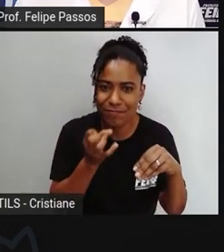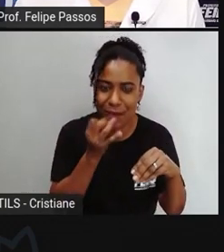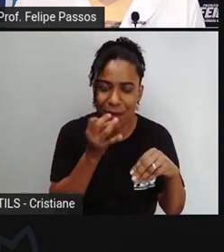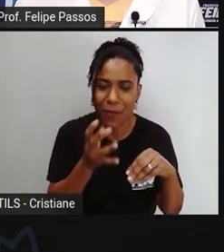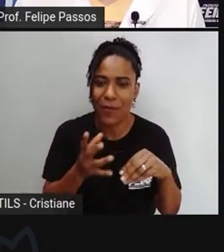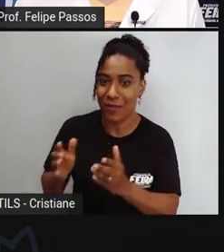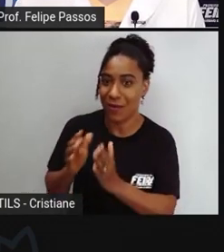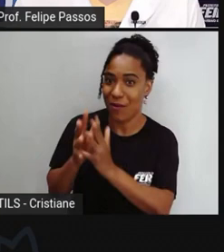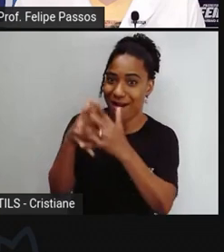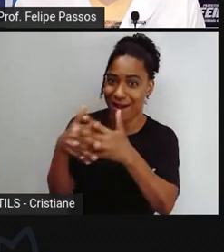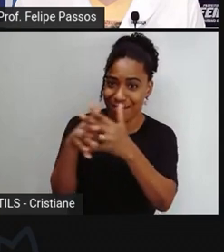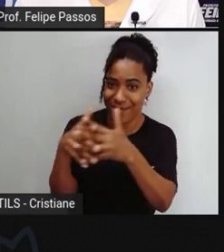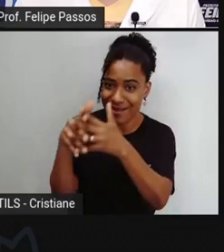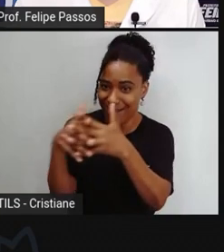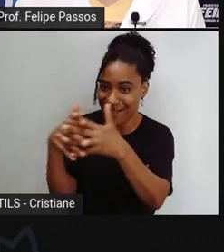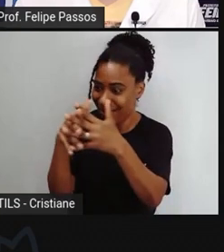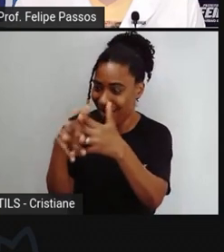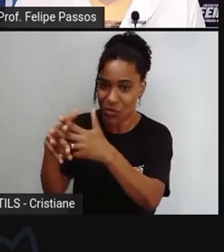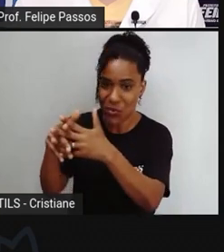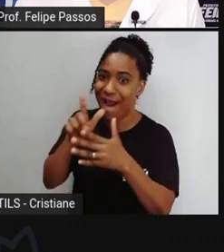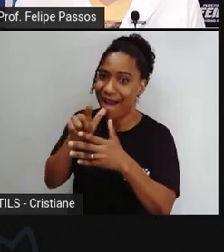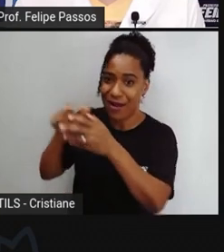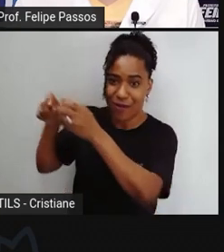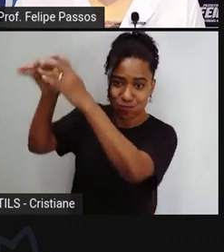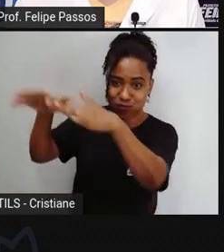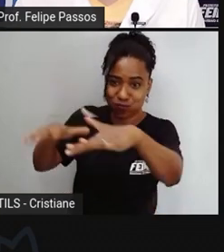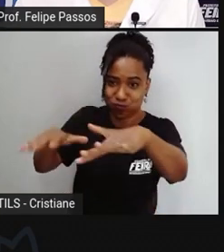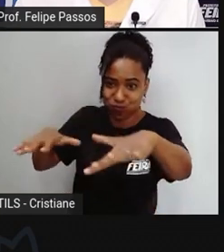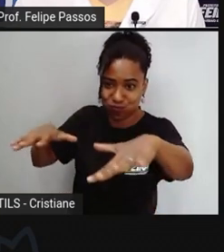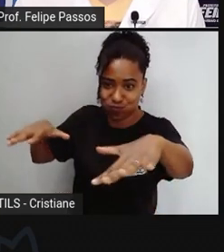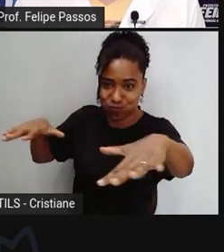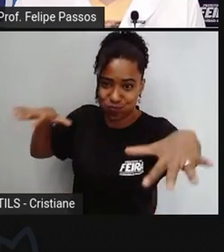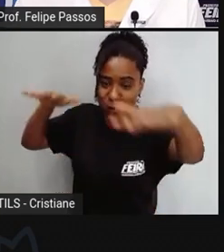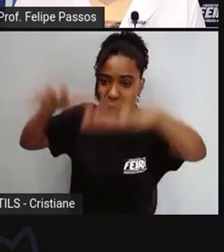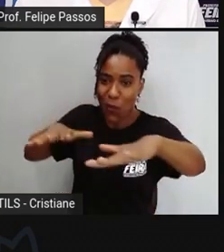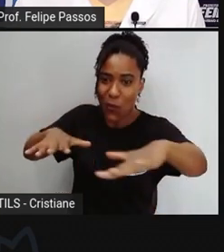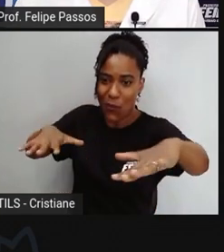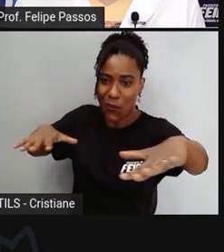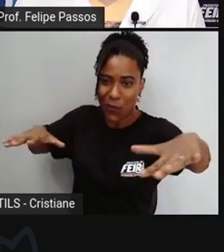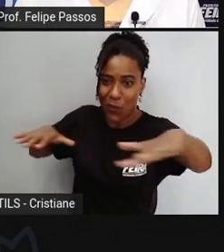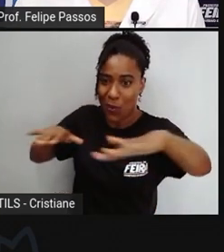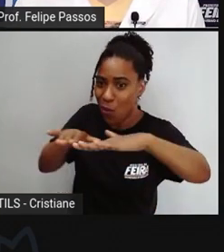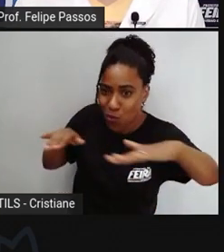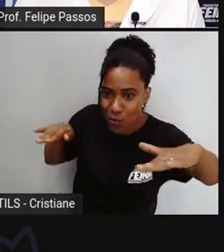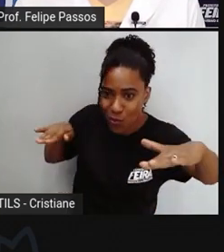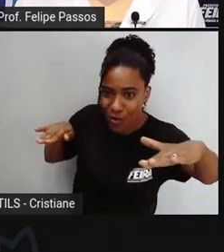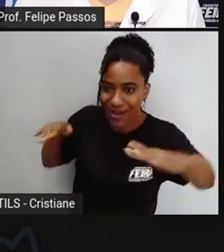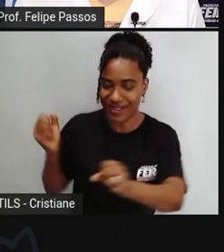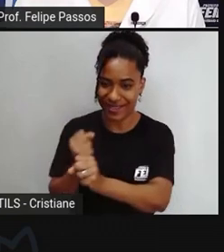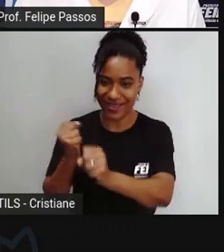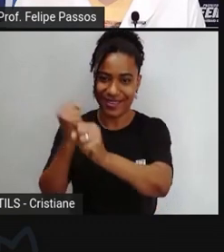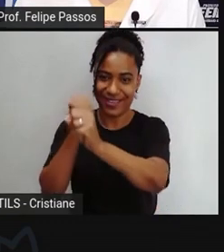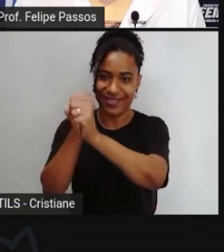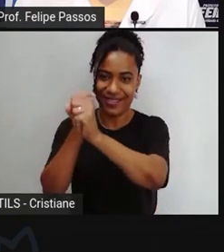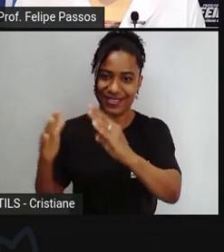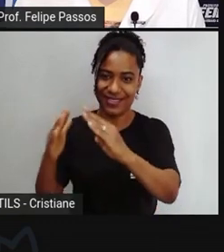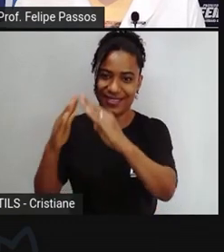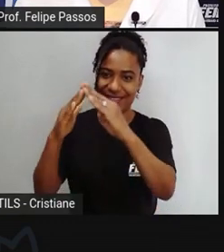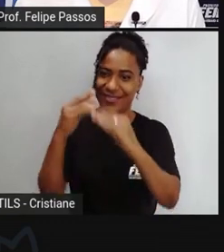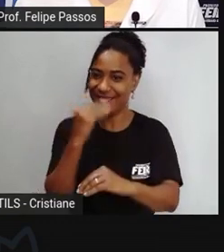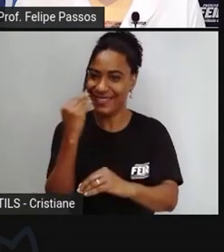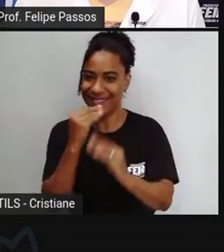entulho jogar ali e construir imediatamente é possível